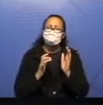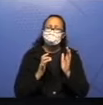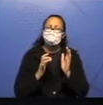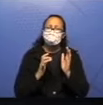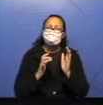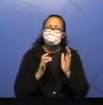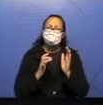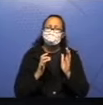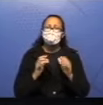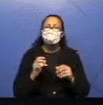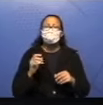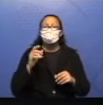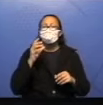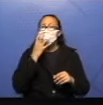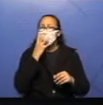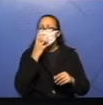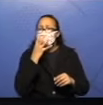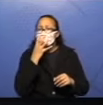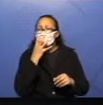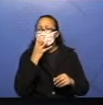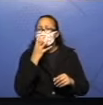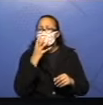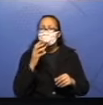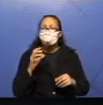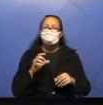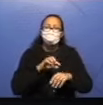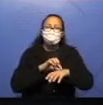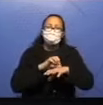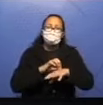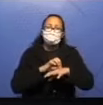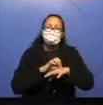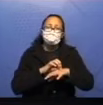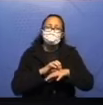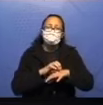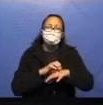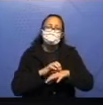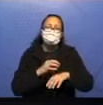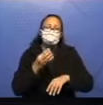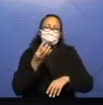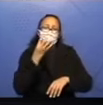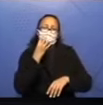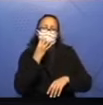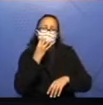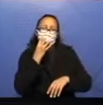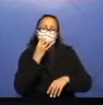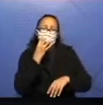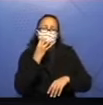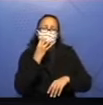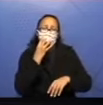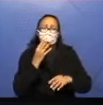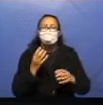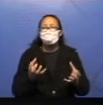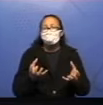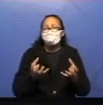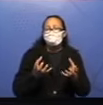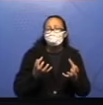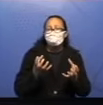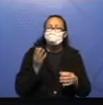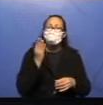enorme pedaço de carne e o levava na boca, pretendendo devorá-lo em paz em algum lugar.